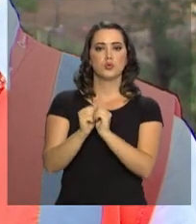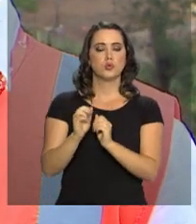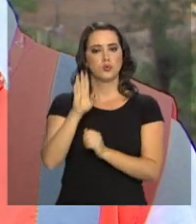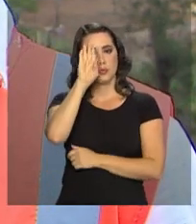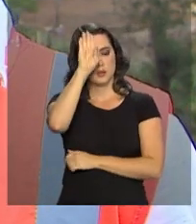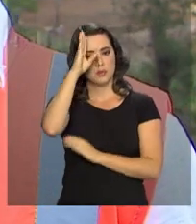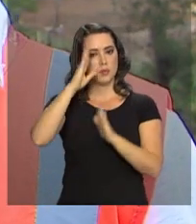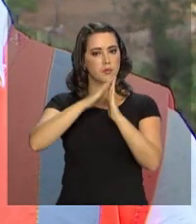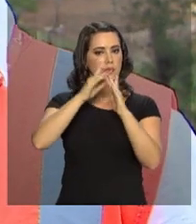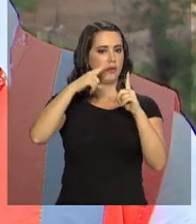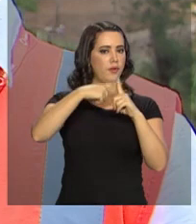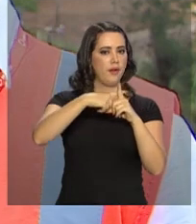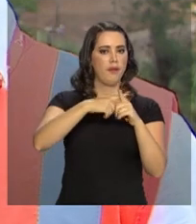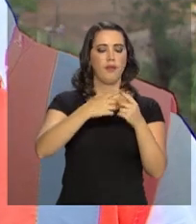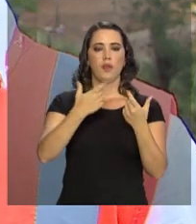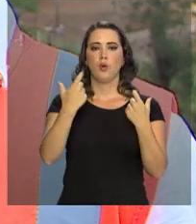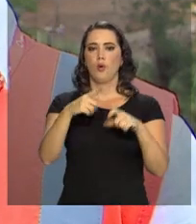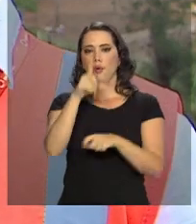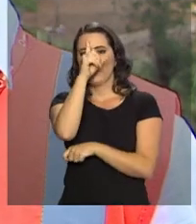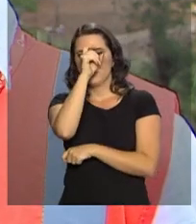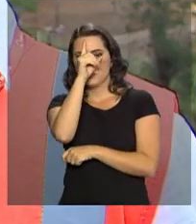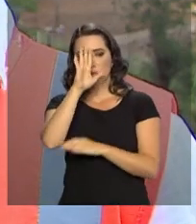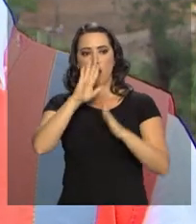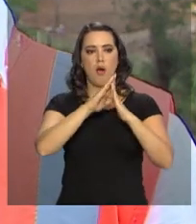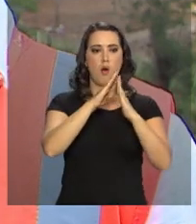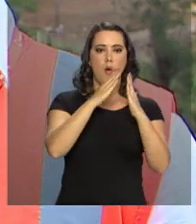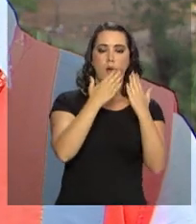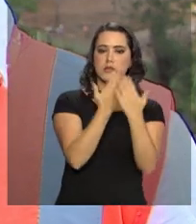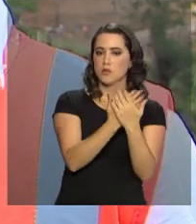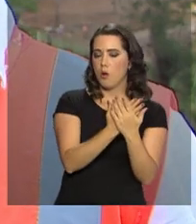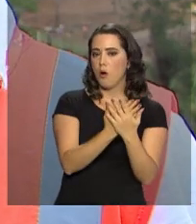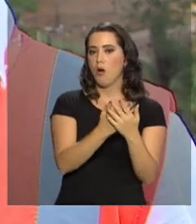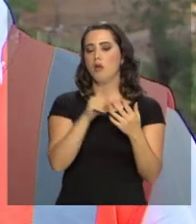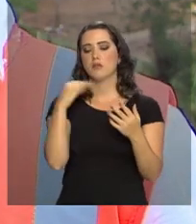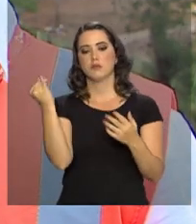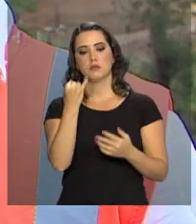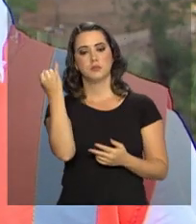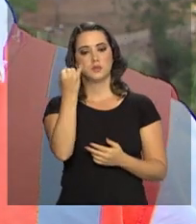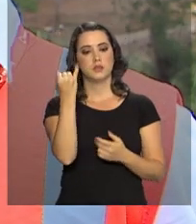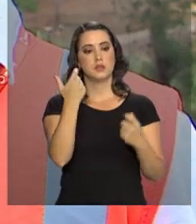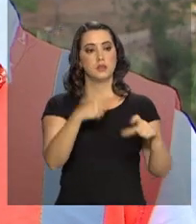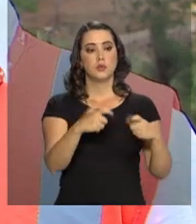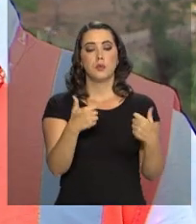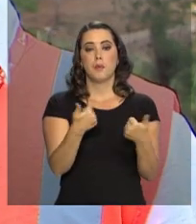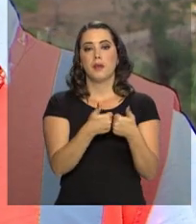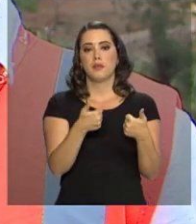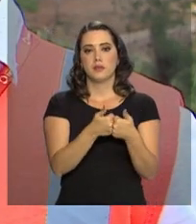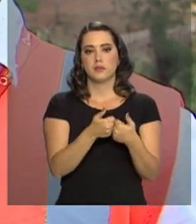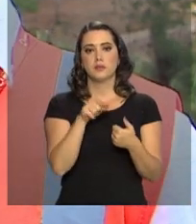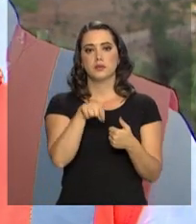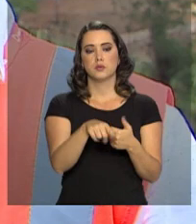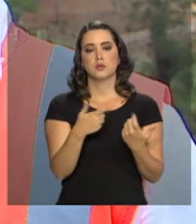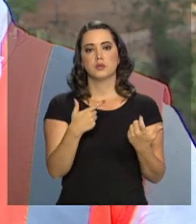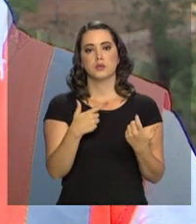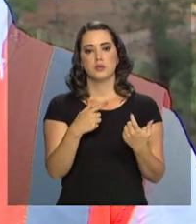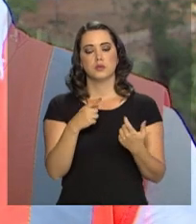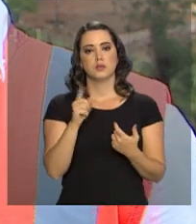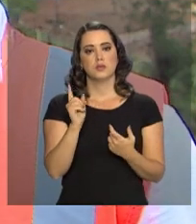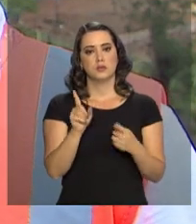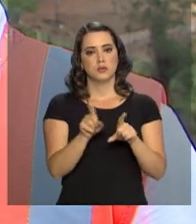igrejas, o posto de saúde, a escola, né? Que para eles era muito importante a localização dos lotes.